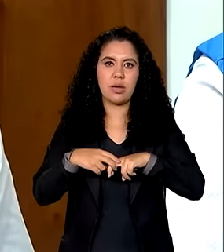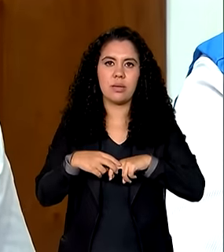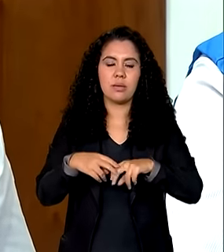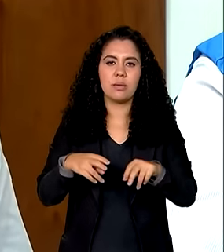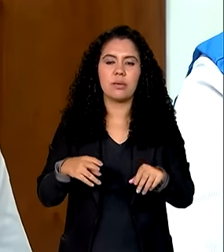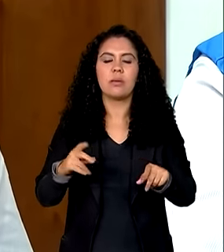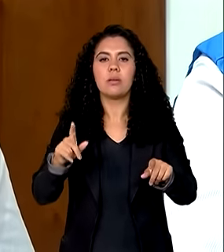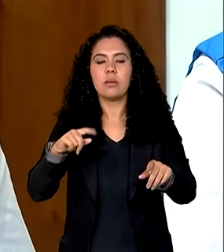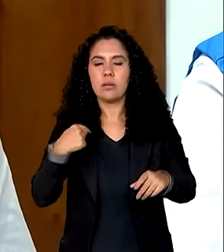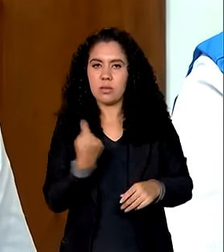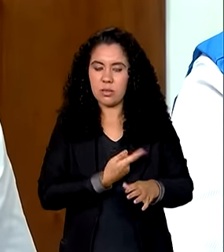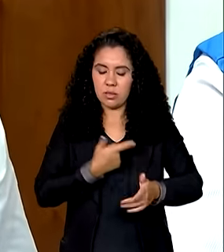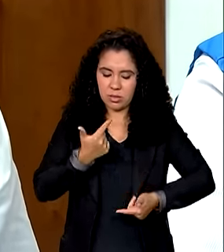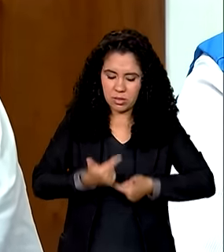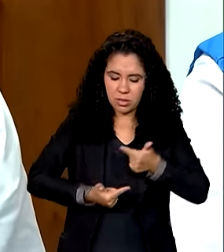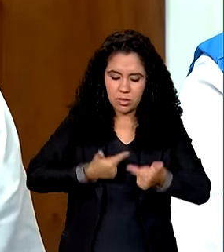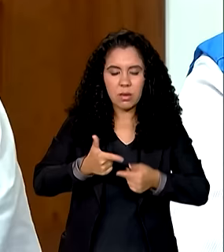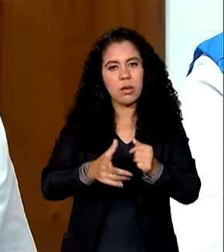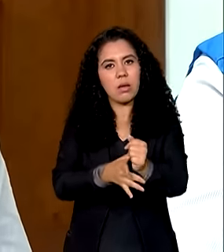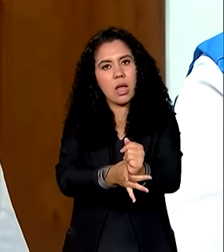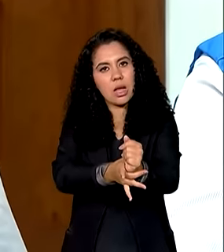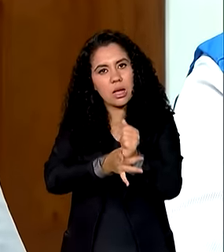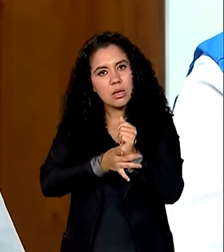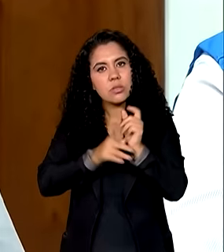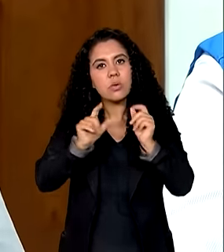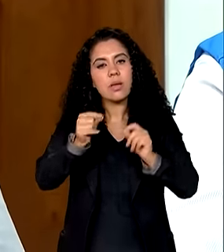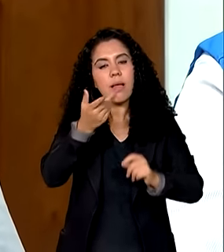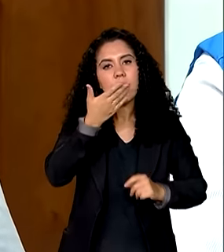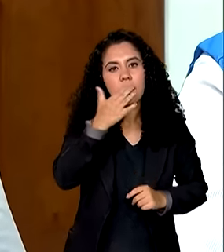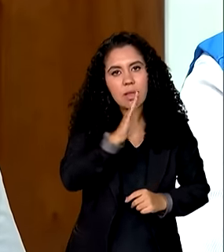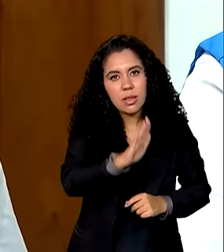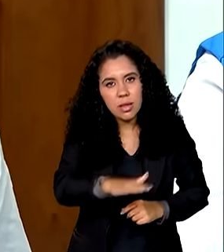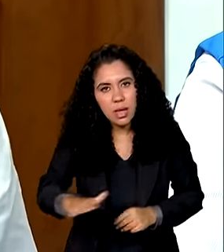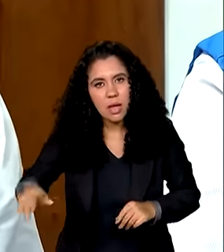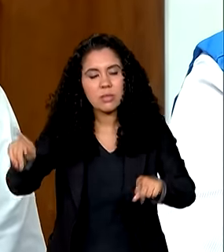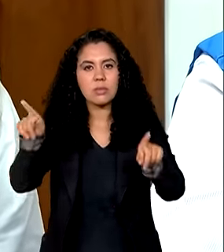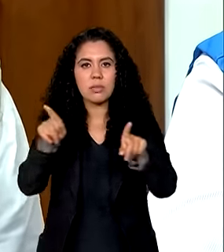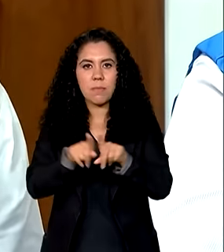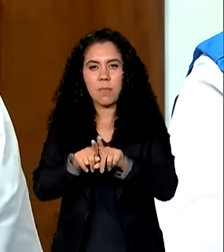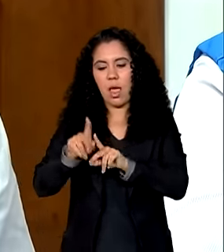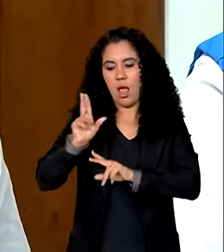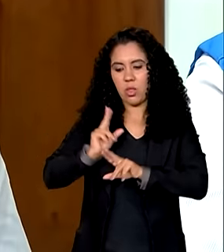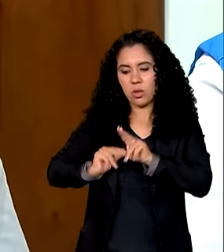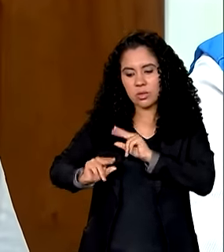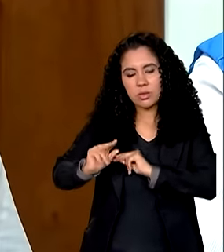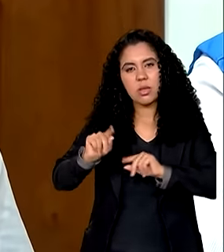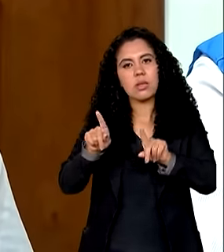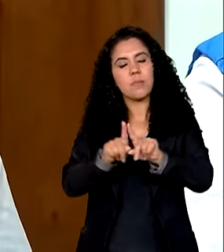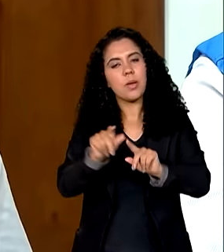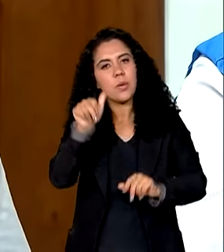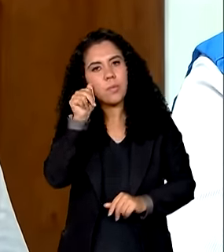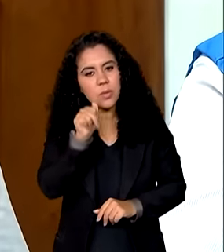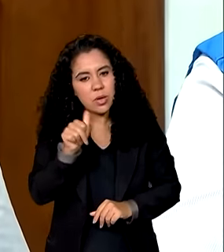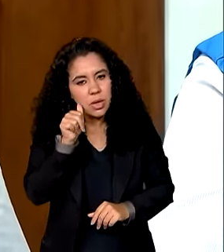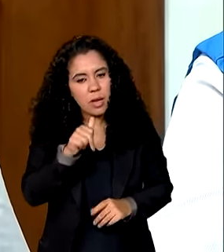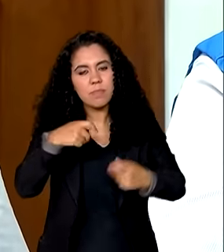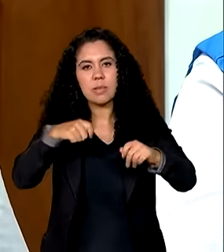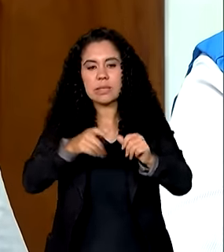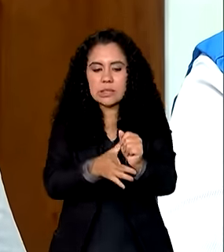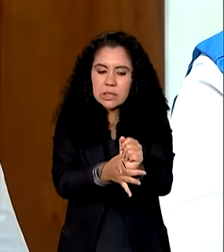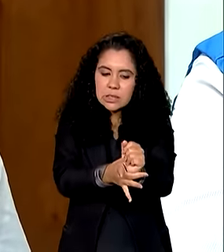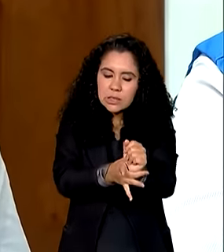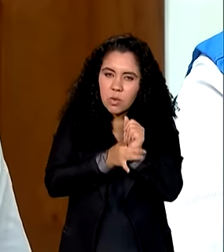agora é garantir que crianças adolescentes e mulheres tenham a sua segurança